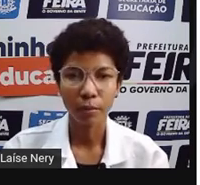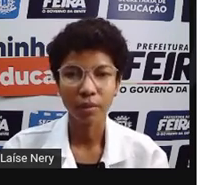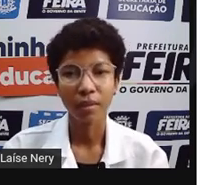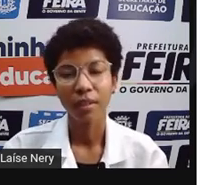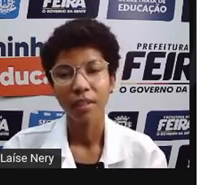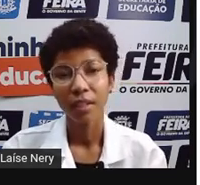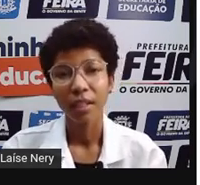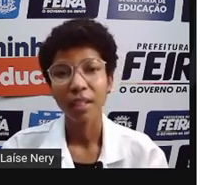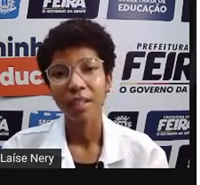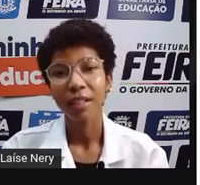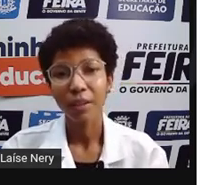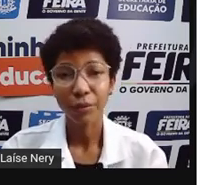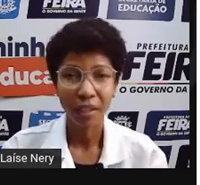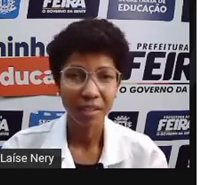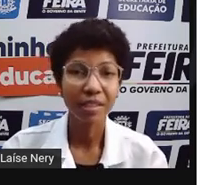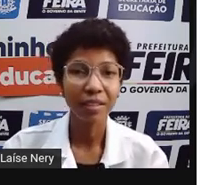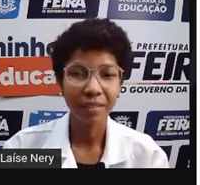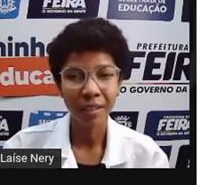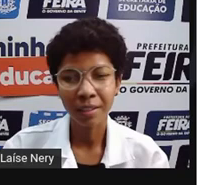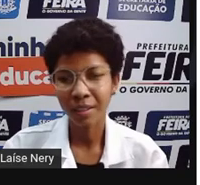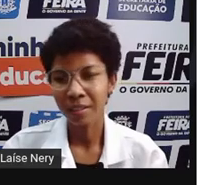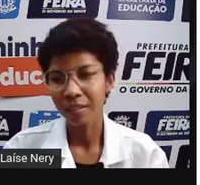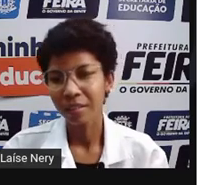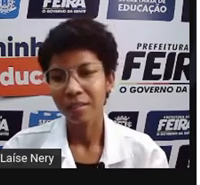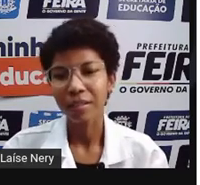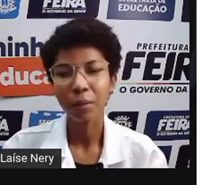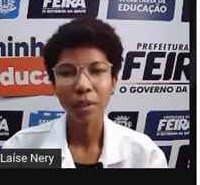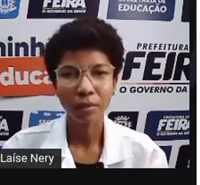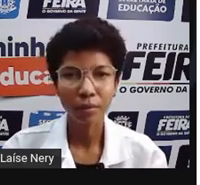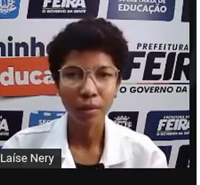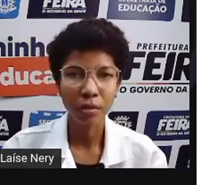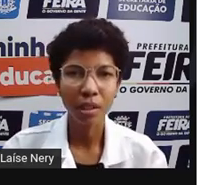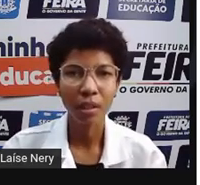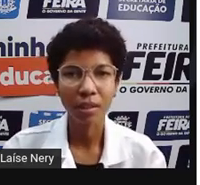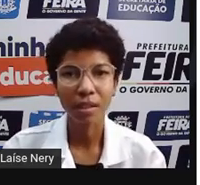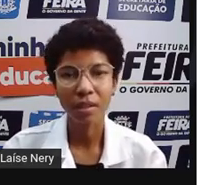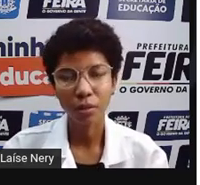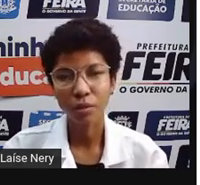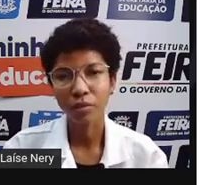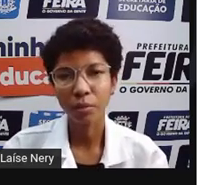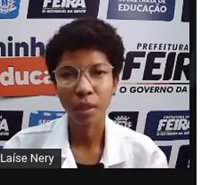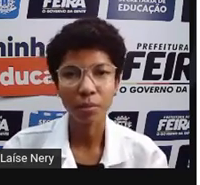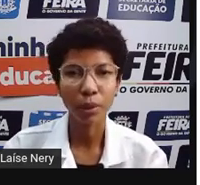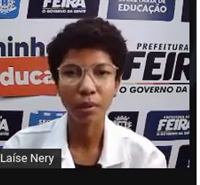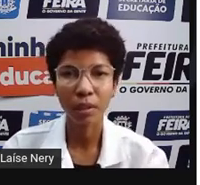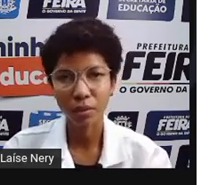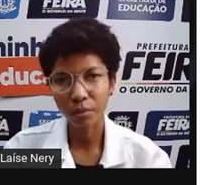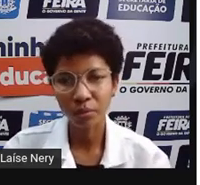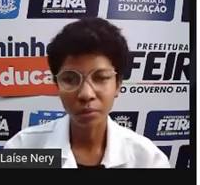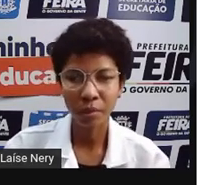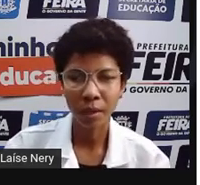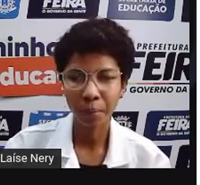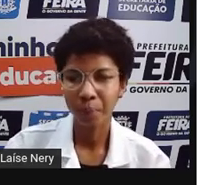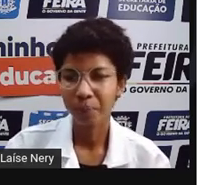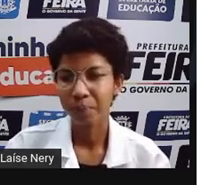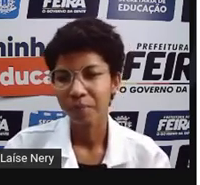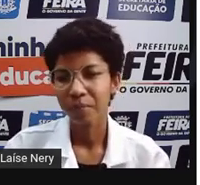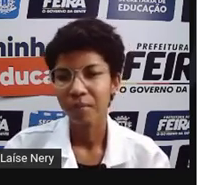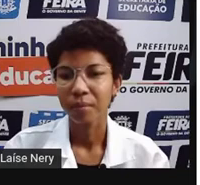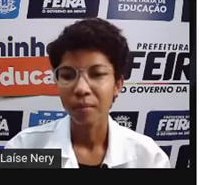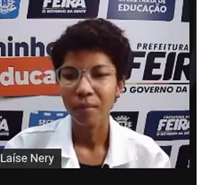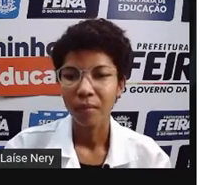moramos em Feira de Santana, também não seria necessário o chuveiro mais potente do mundo, né?